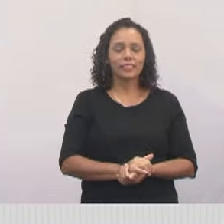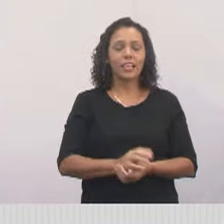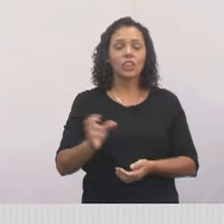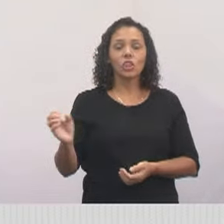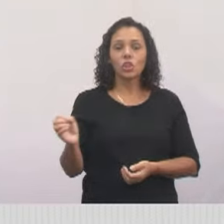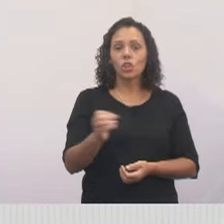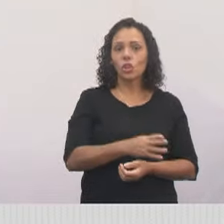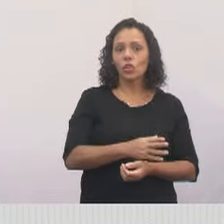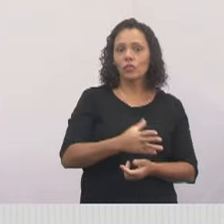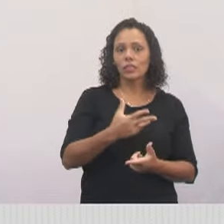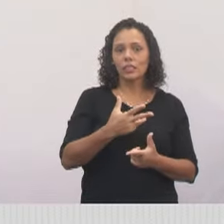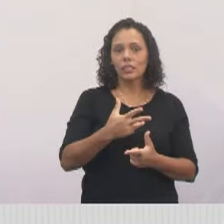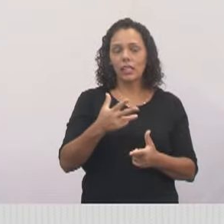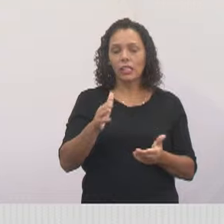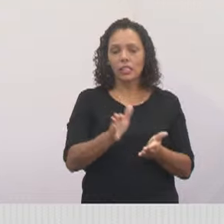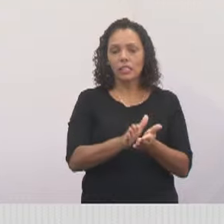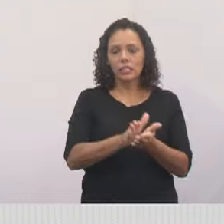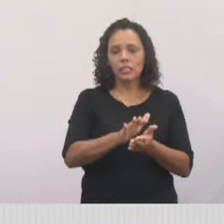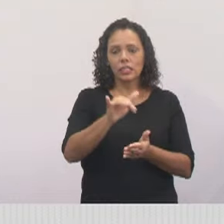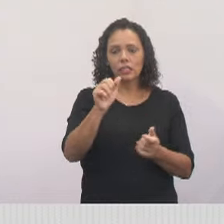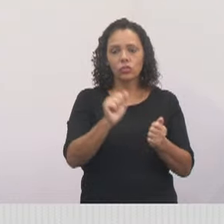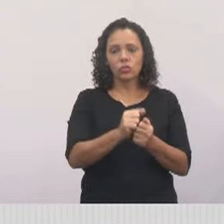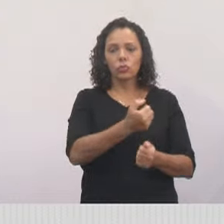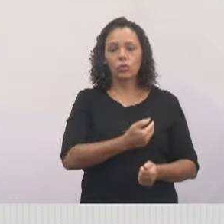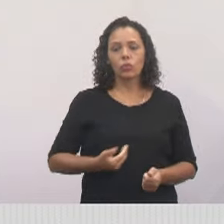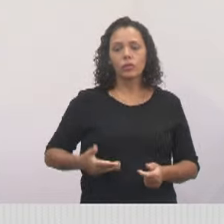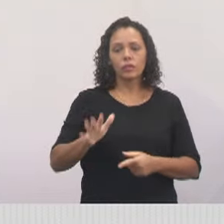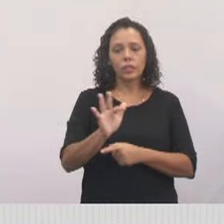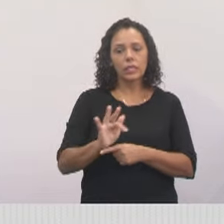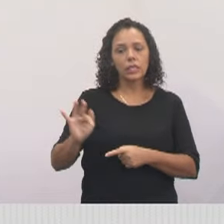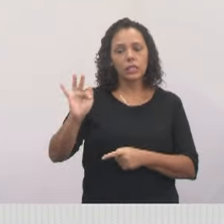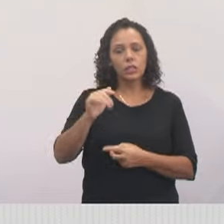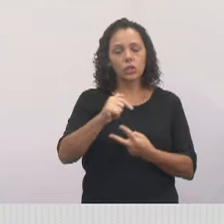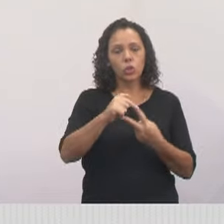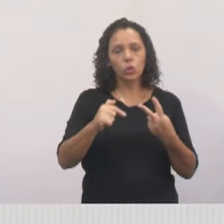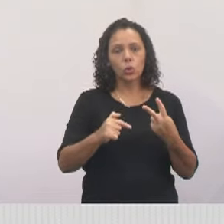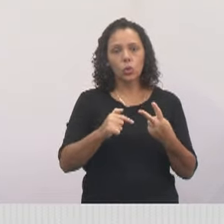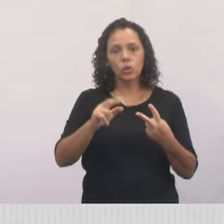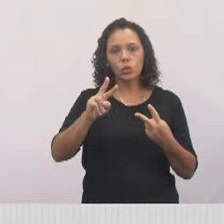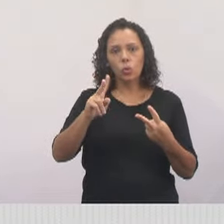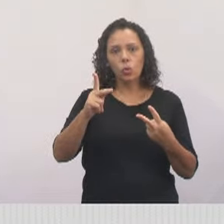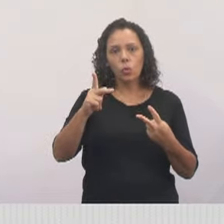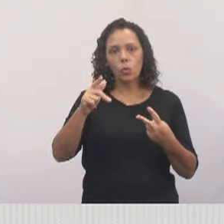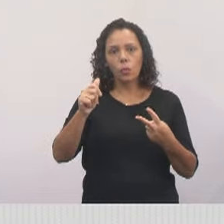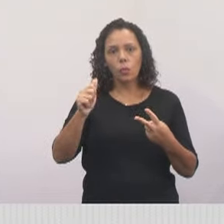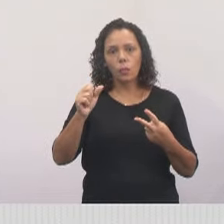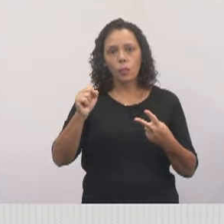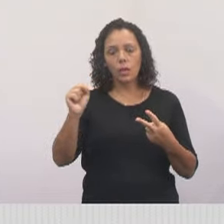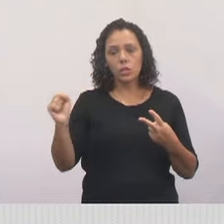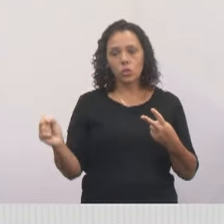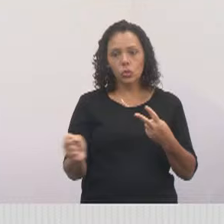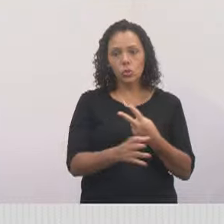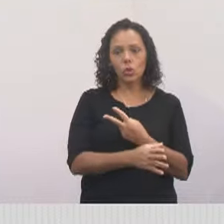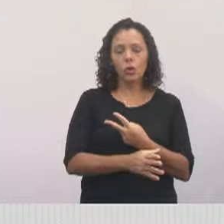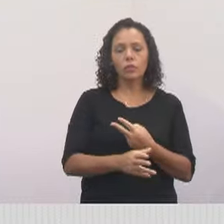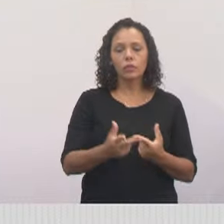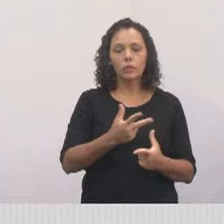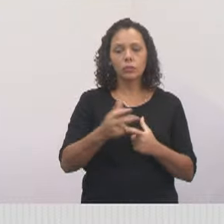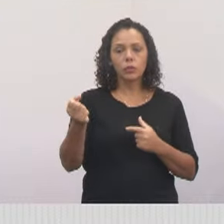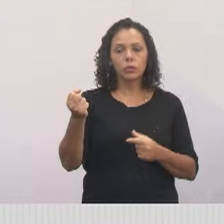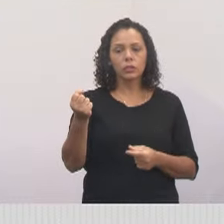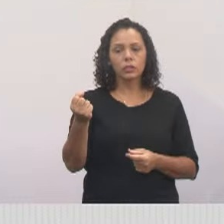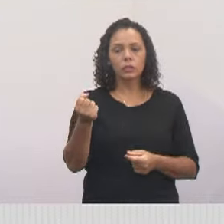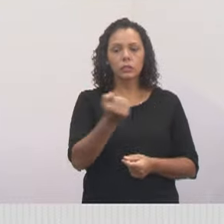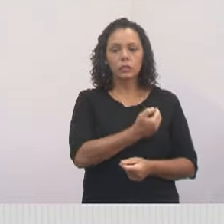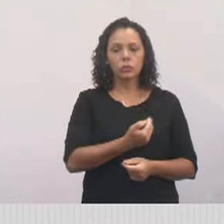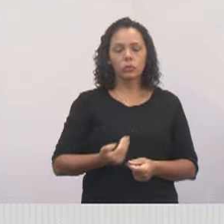Jacareí conquistou, junto ao governo federal, de duas novas UPAs aqui na nossa cidade. É uma conquista do governo, é